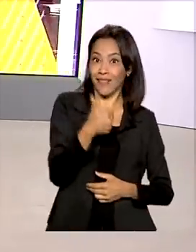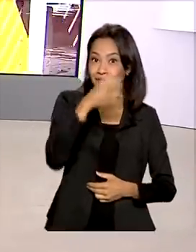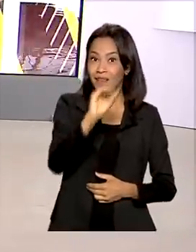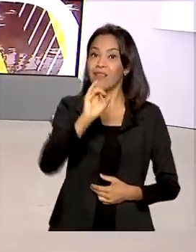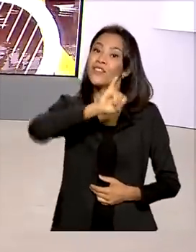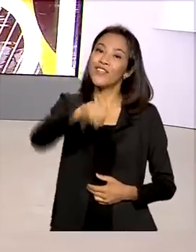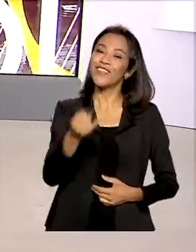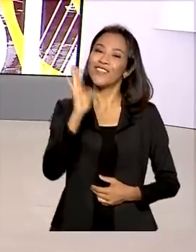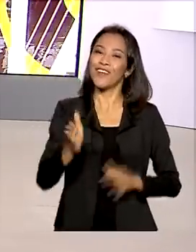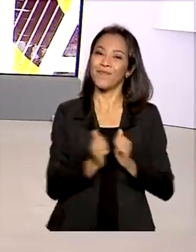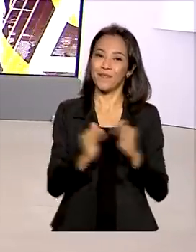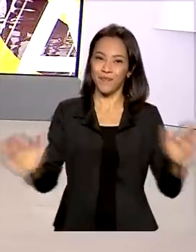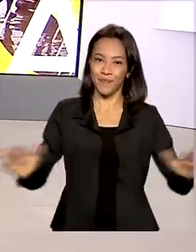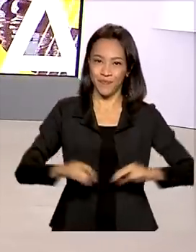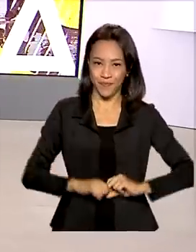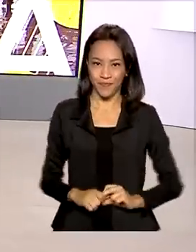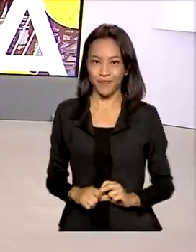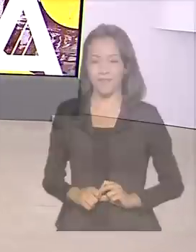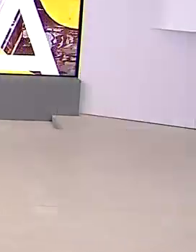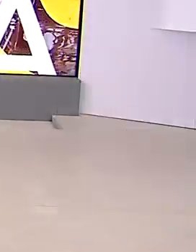de janeiro, já está no ar.